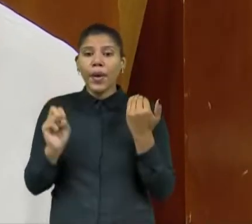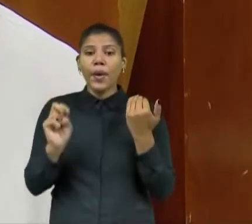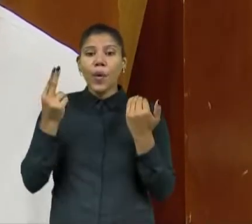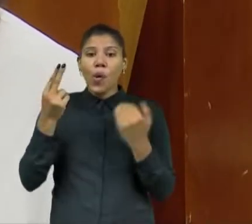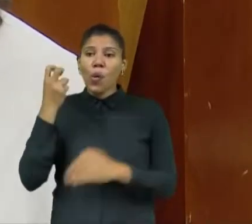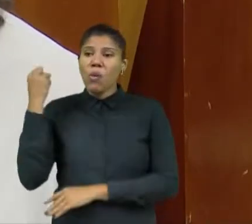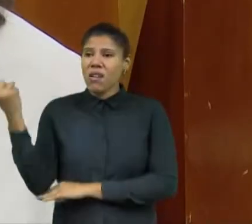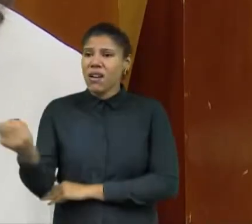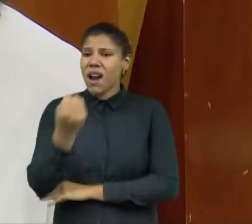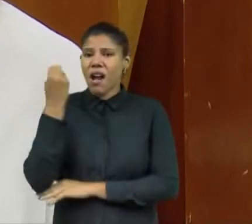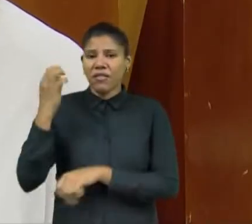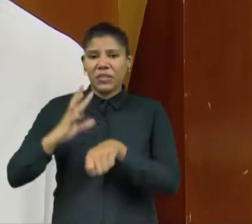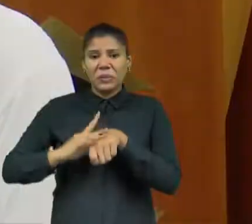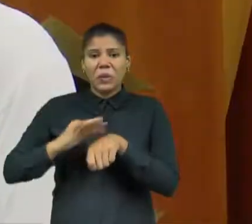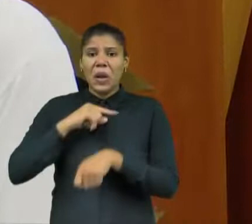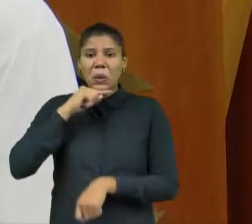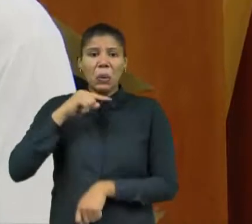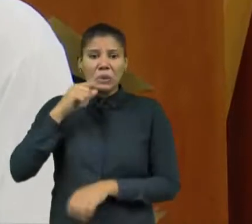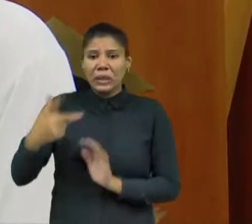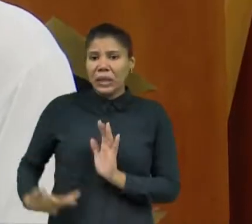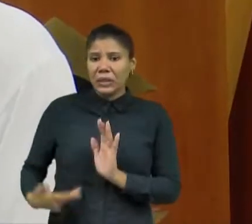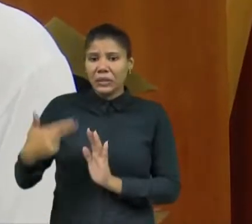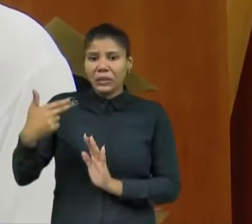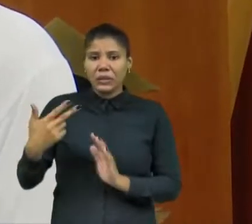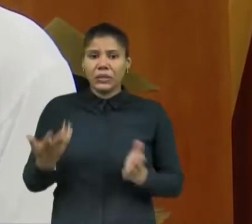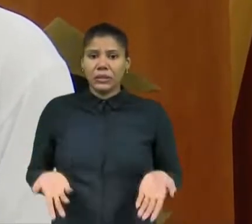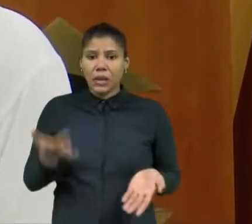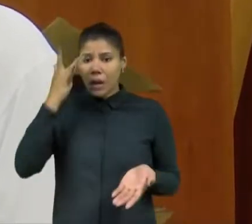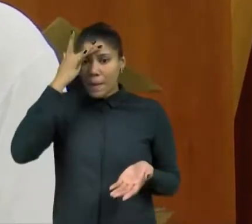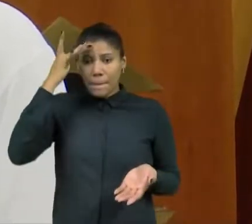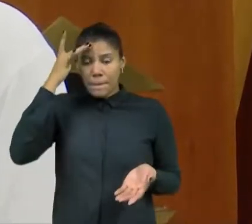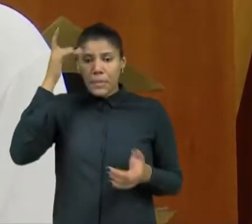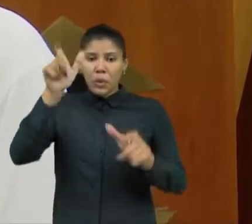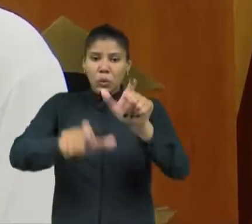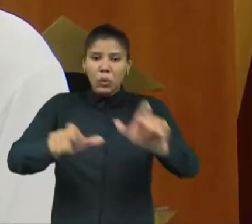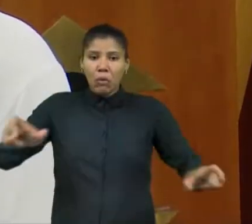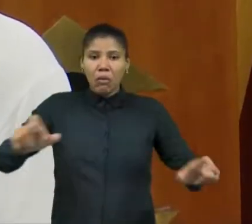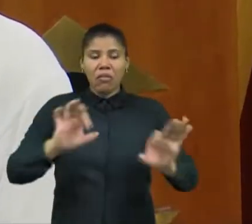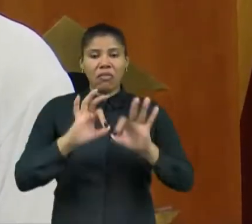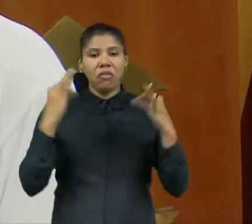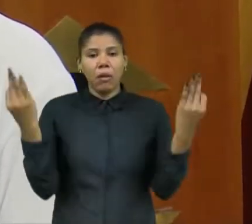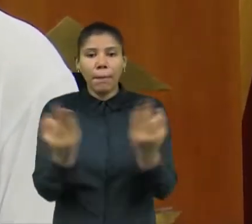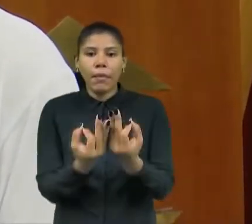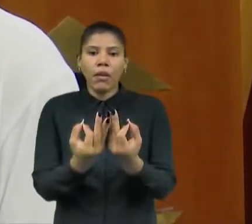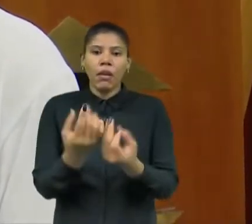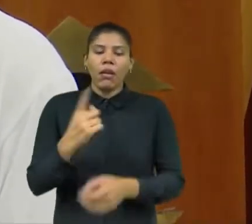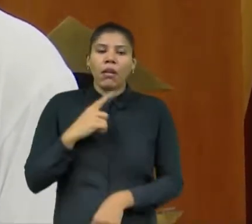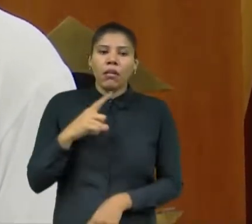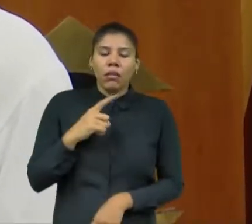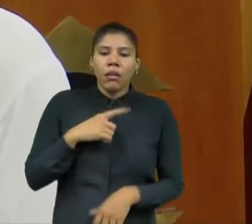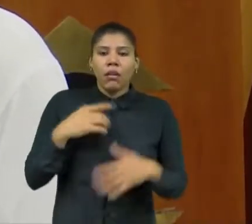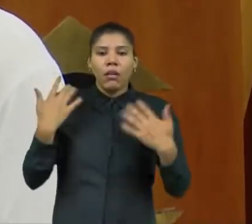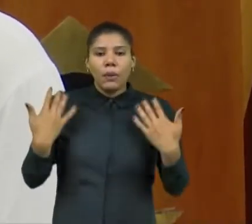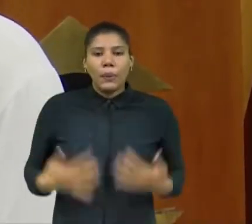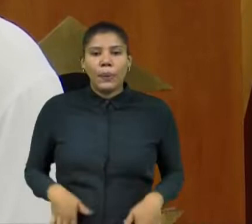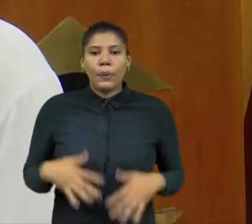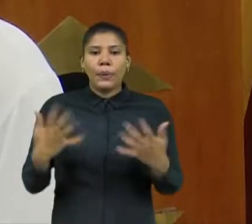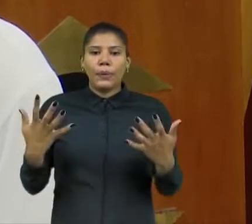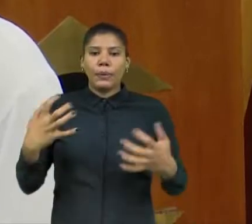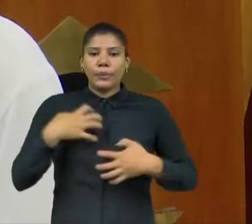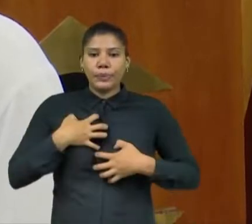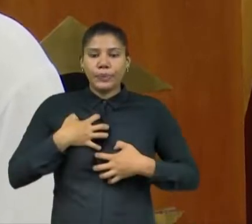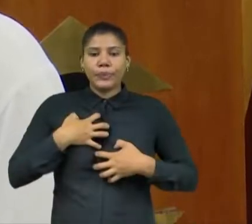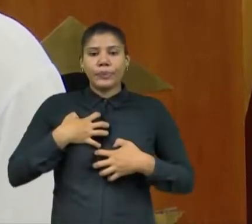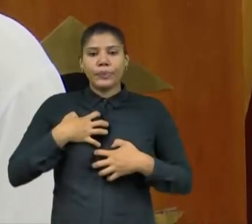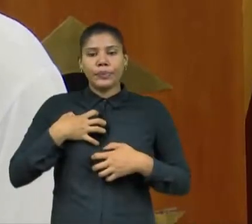que não conseguirão suportar a cirurgia. Para as pessoas, para as famílias que estão em situação de extrema tristeza, porque perderam um